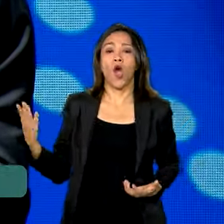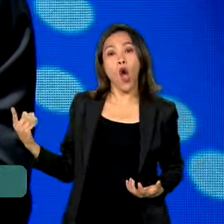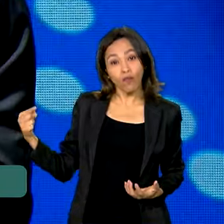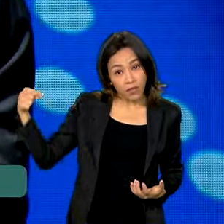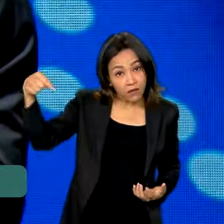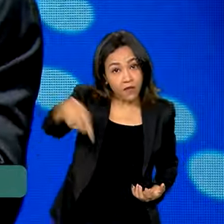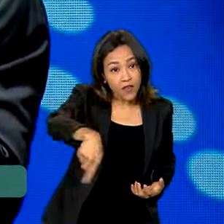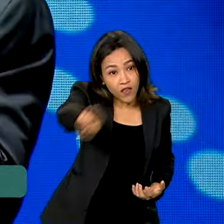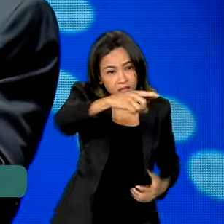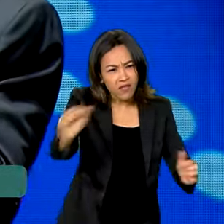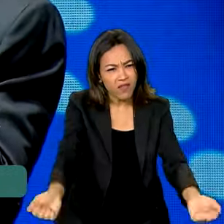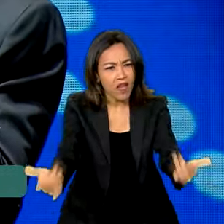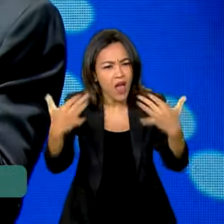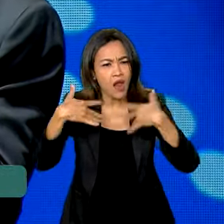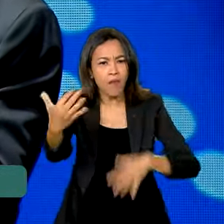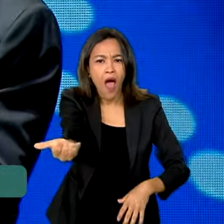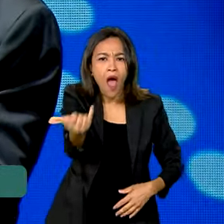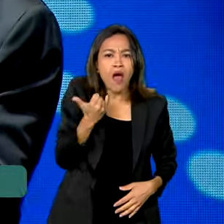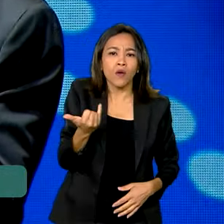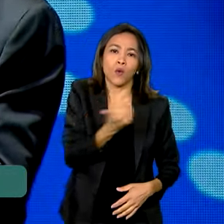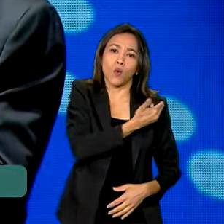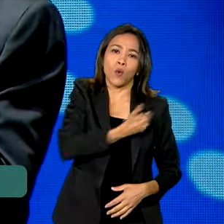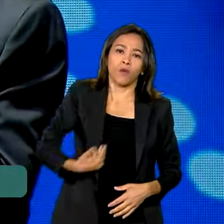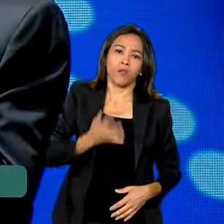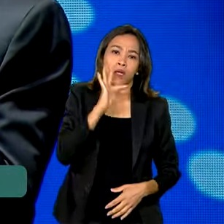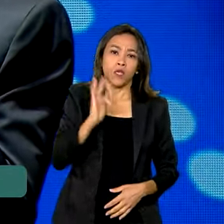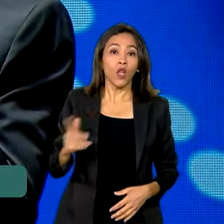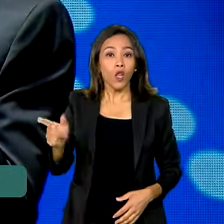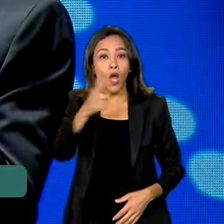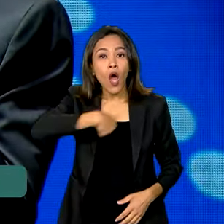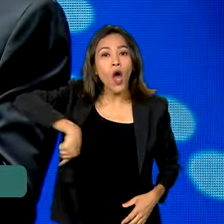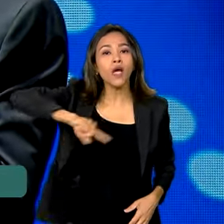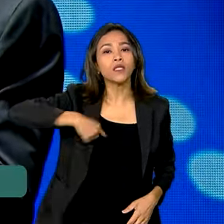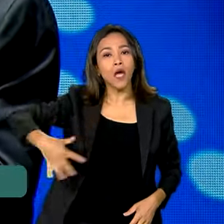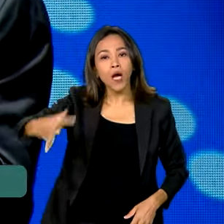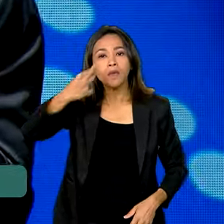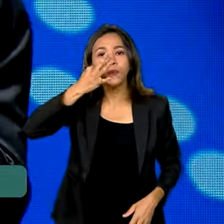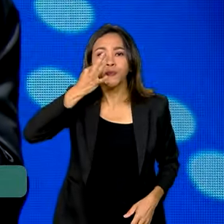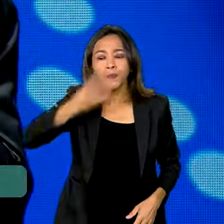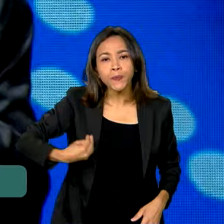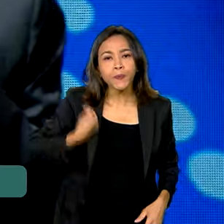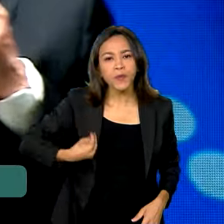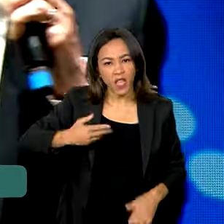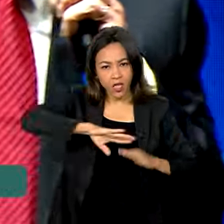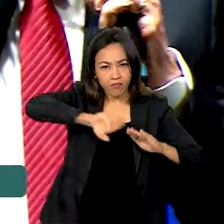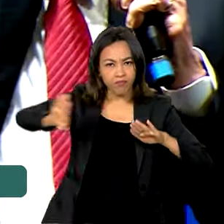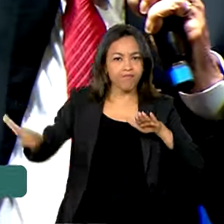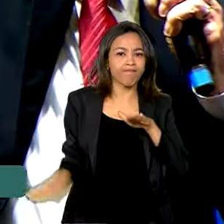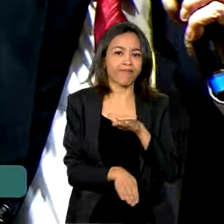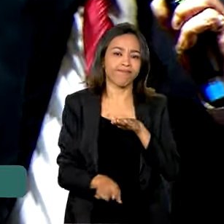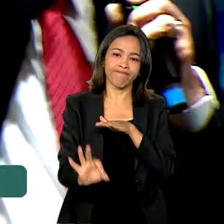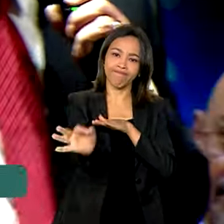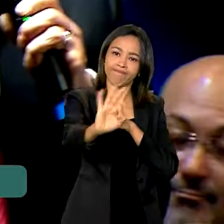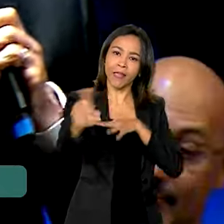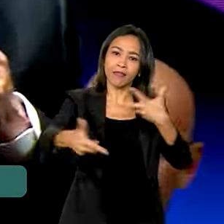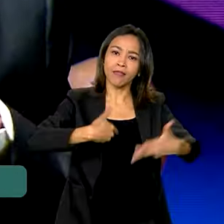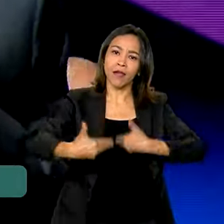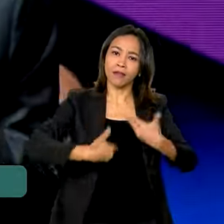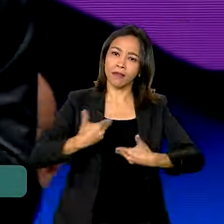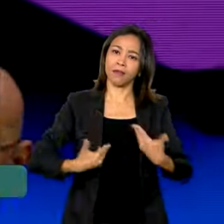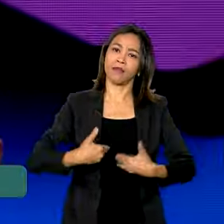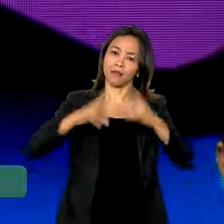ao governo brasileiro, nós existimos, nós não somos inferiores, nós queremos ser tratados com